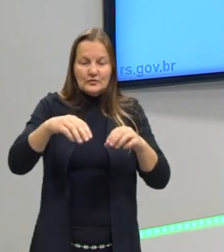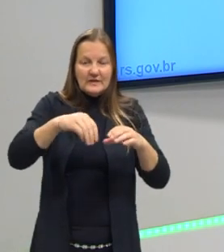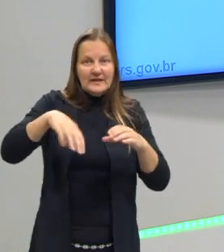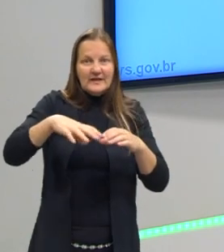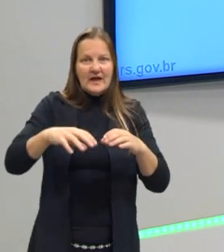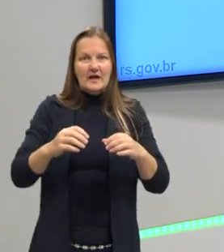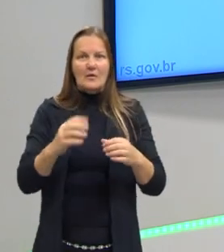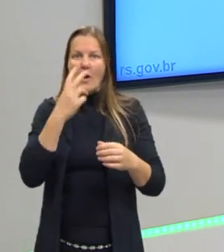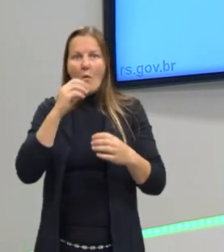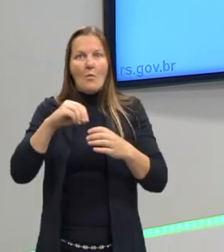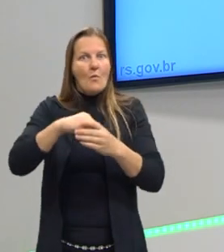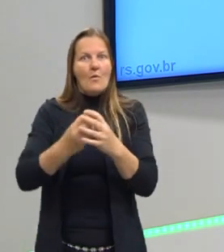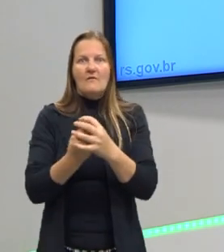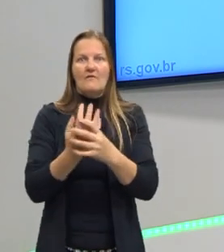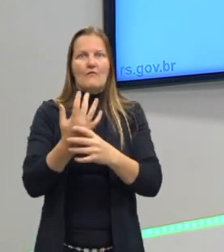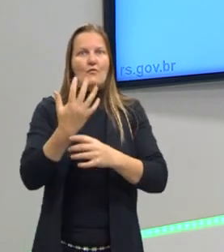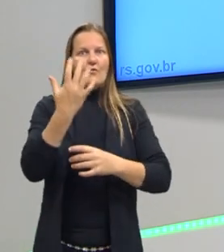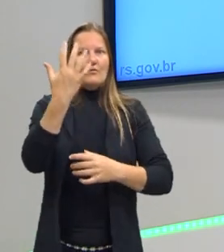como adubo.